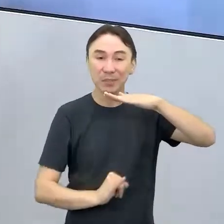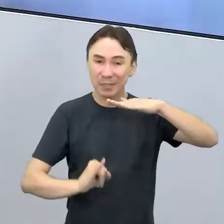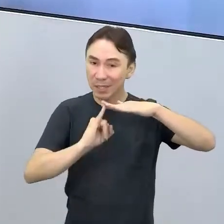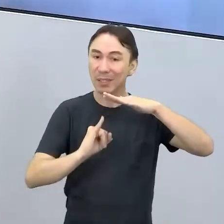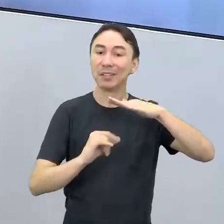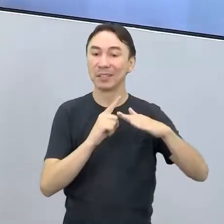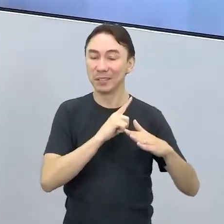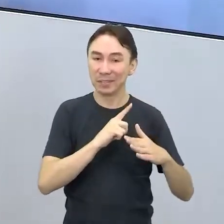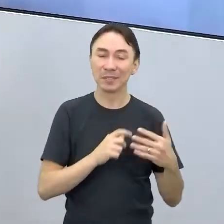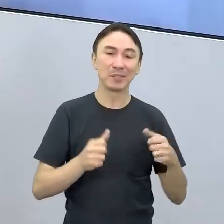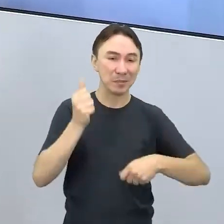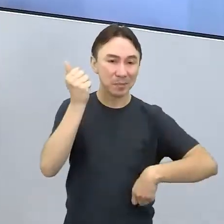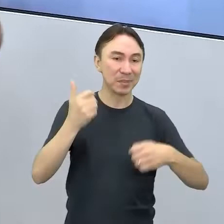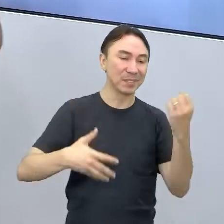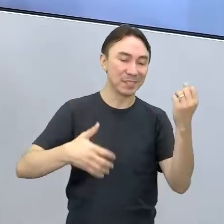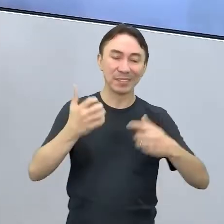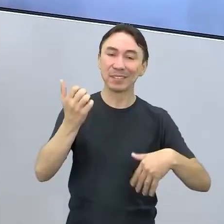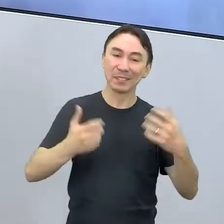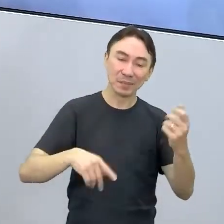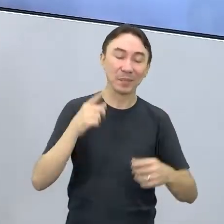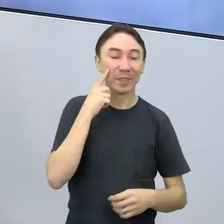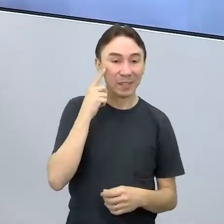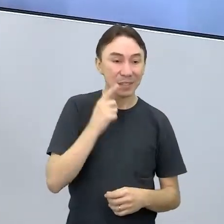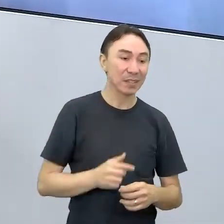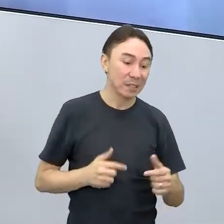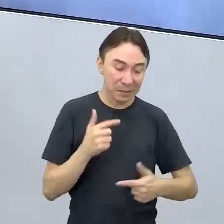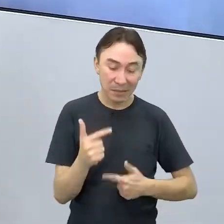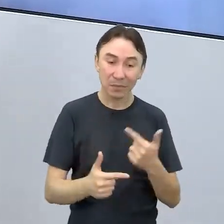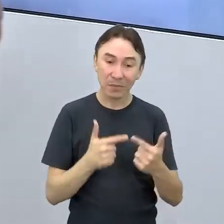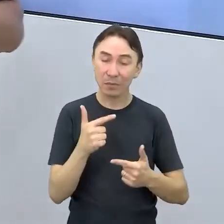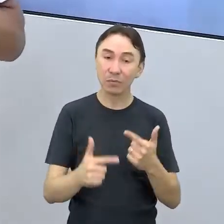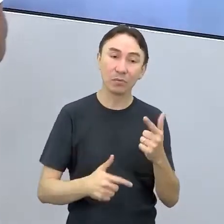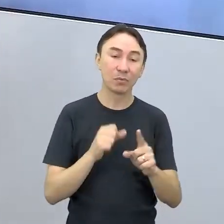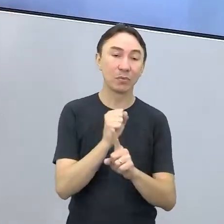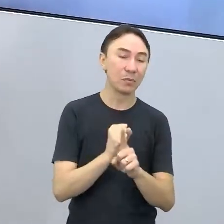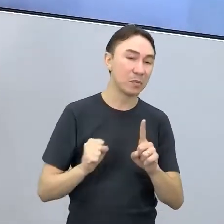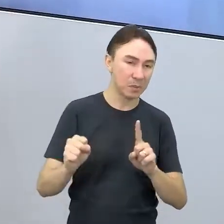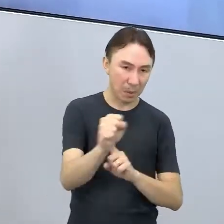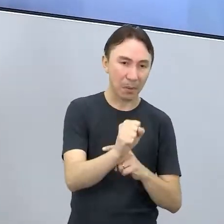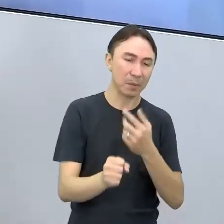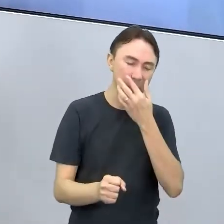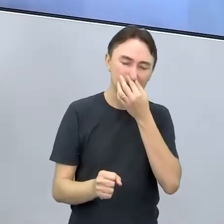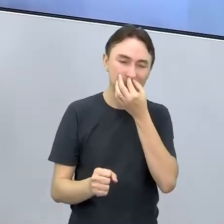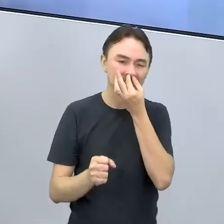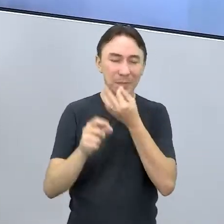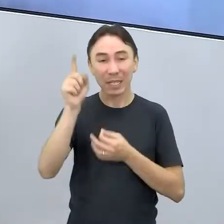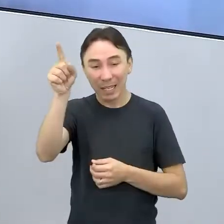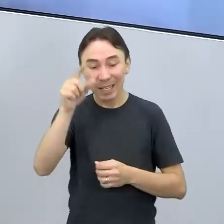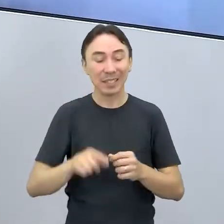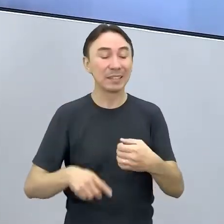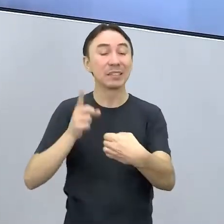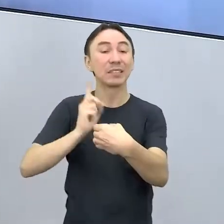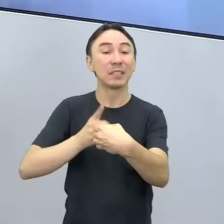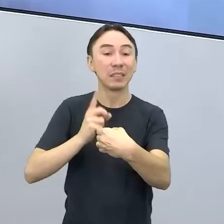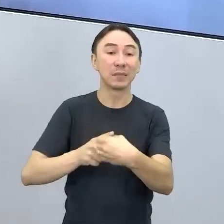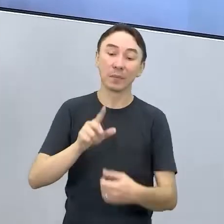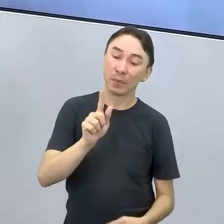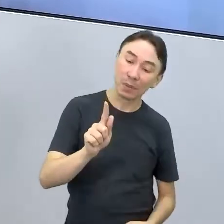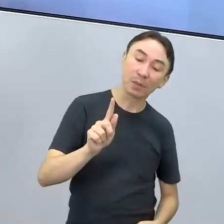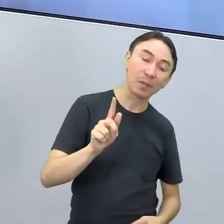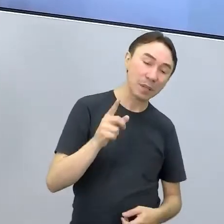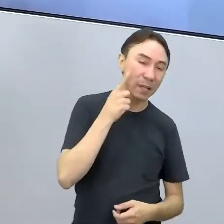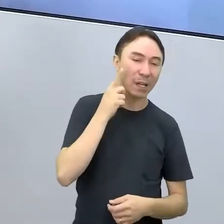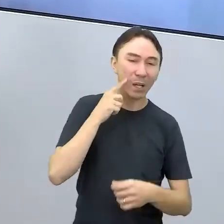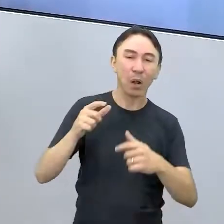Uhul! Finalmente, né? Uma instituição social que é lá de Guaianazes. Eu tenho certeza que vocês vão gostar bastante porque é extremo leste,